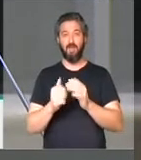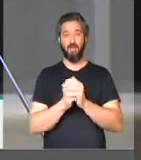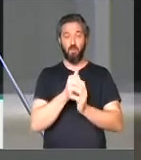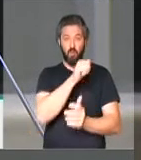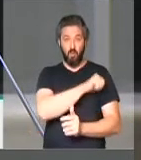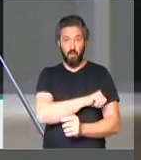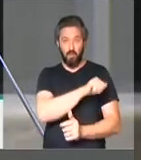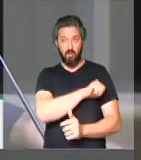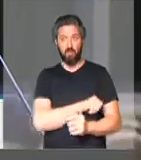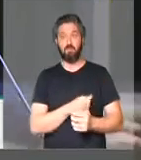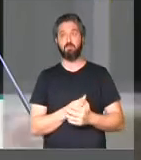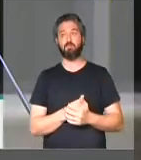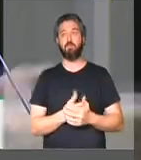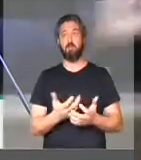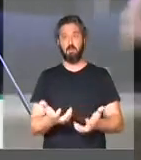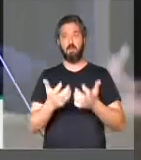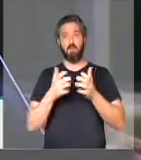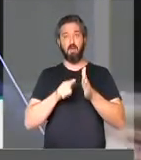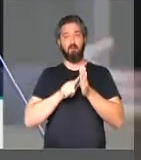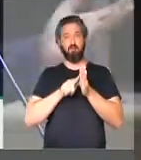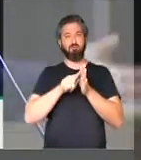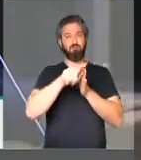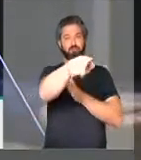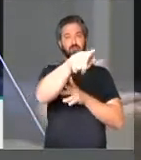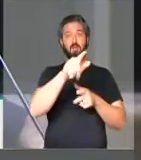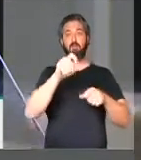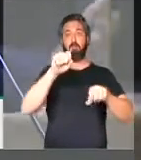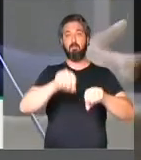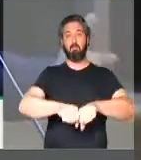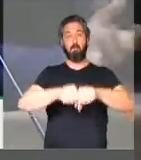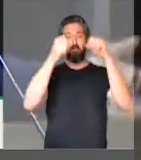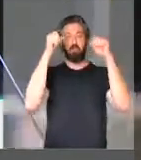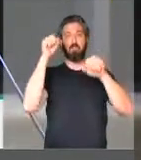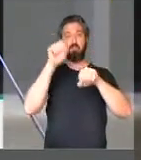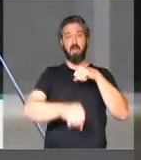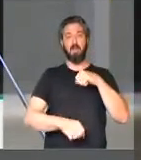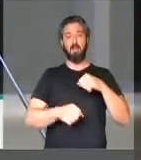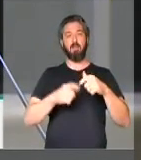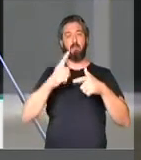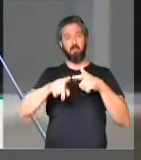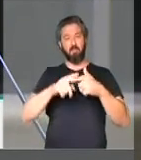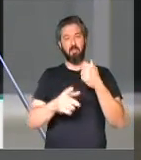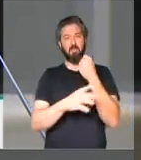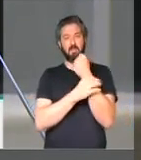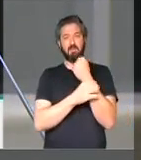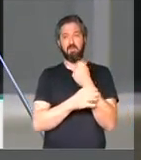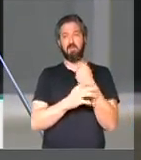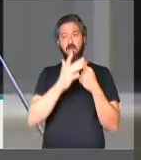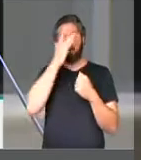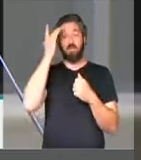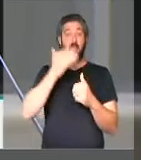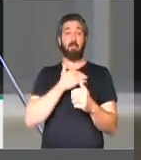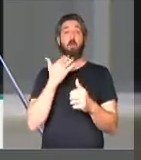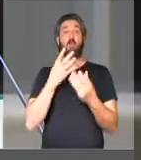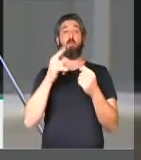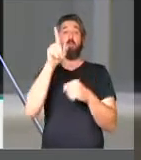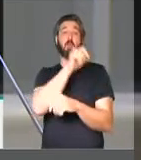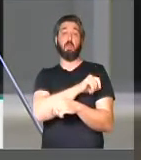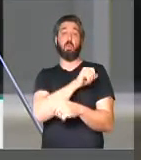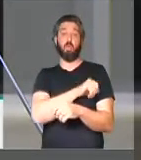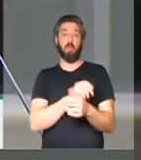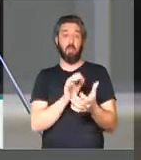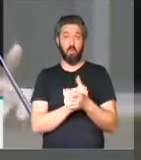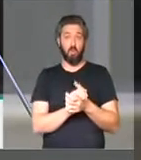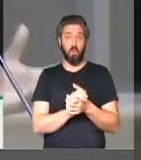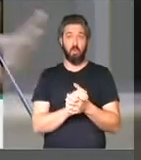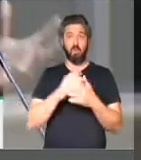ele quer mandar míssil para resolver o problema de segurança. Está morrendo muita gente no estado do Rio